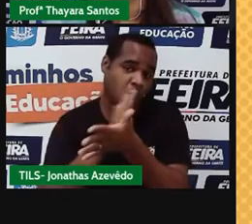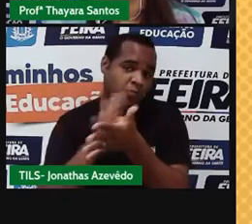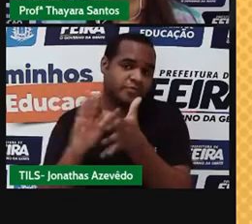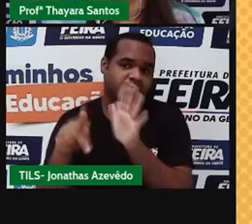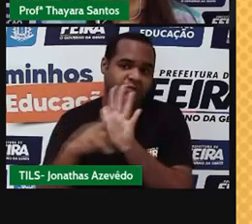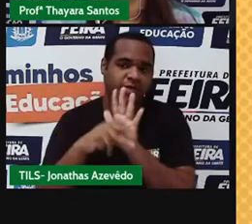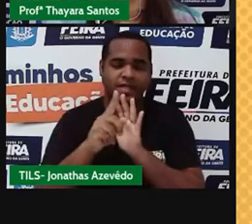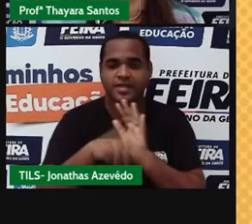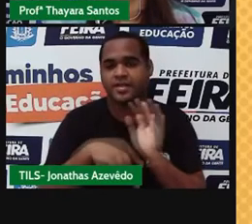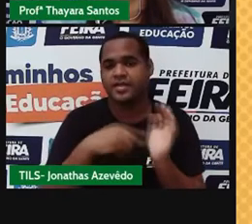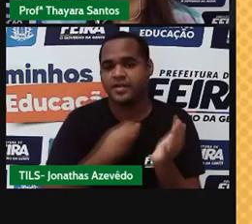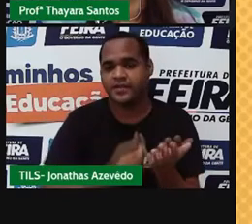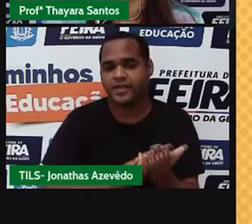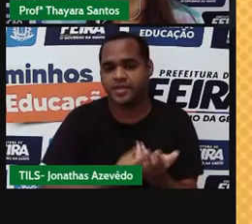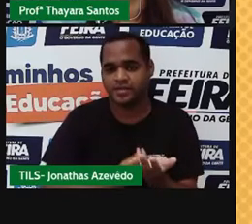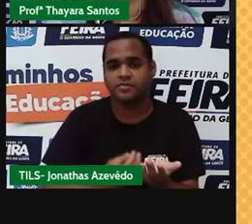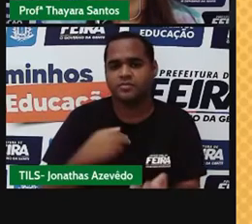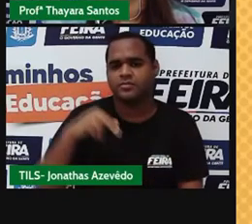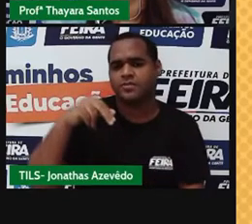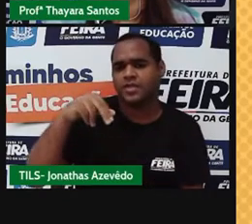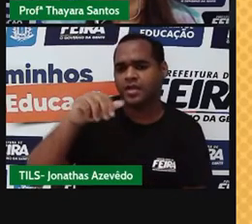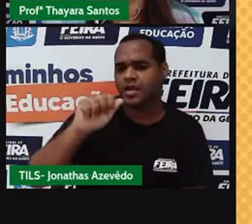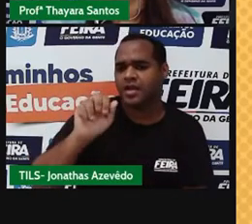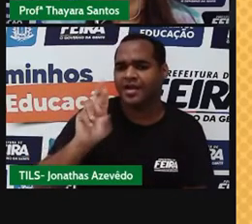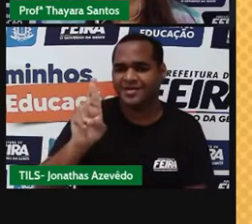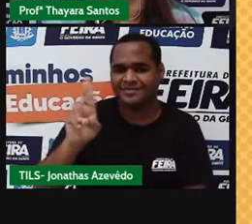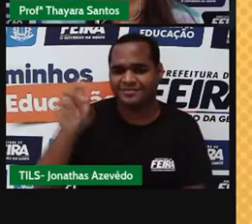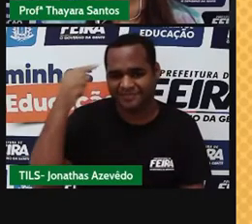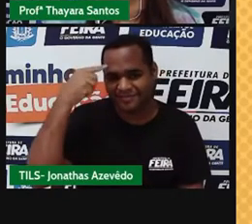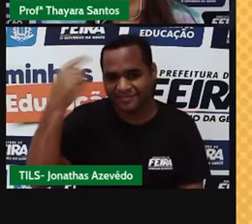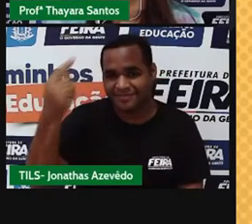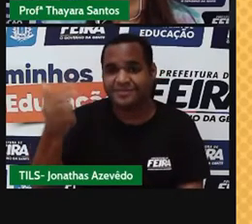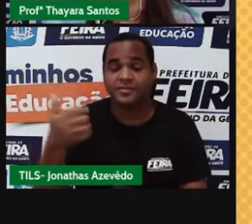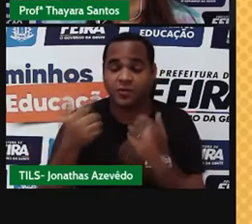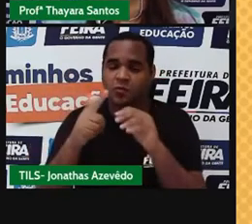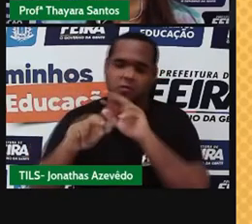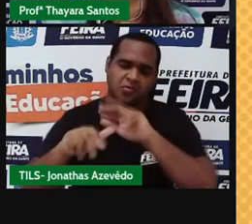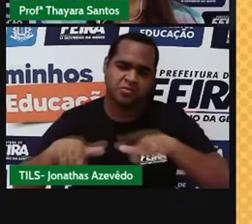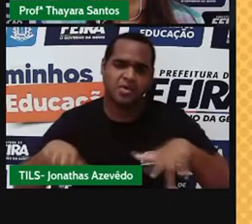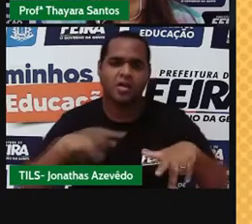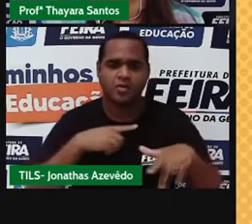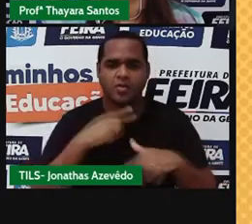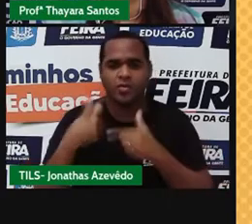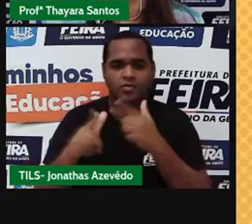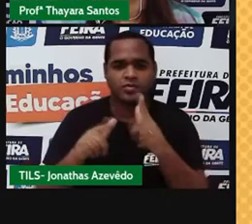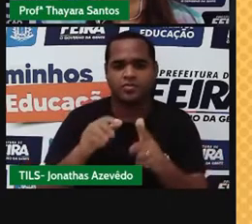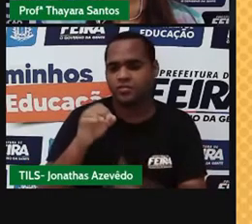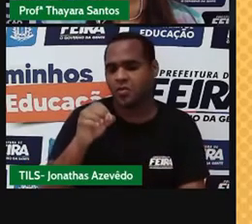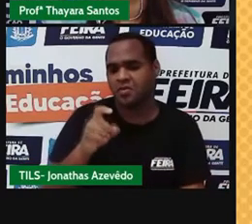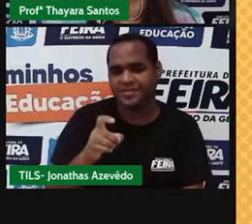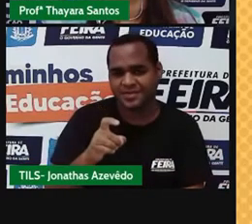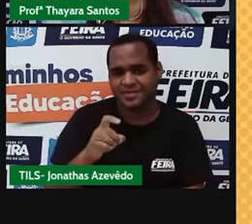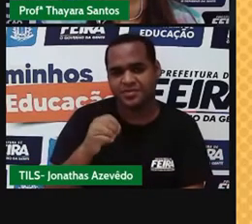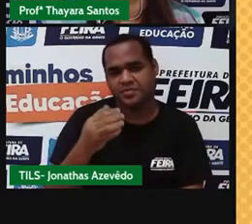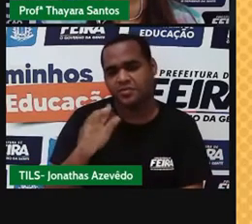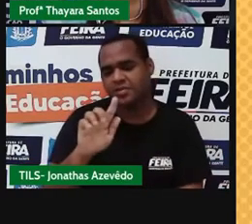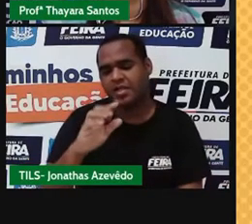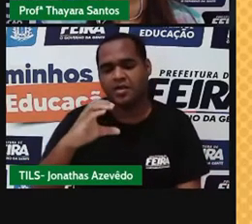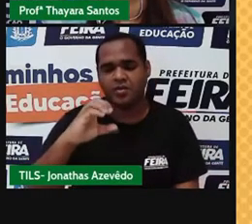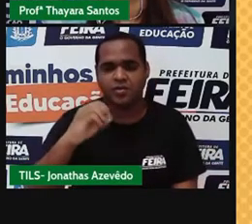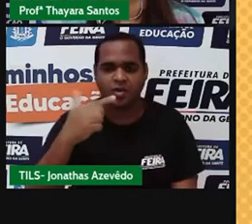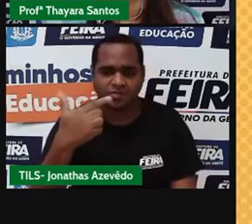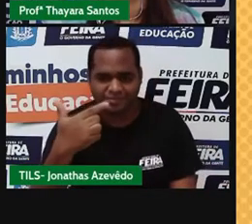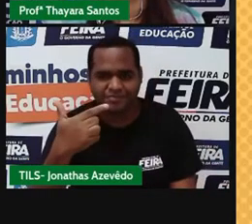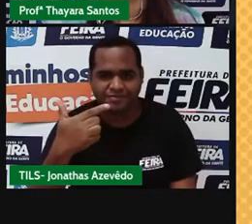um gás chamado nitrogênio. Mas existem também outros gases, como o oxigênio e o gás carbônico.